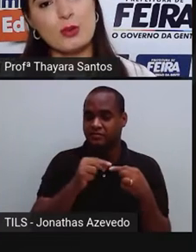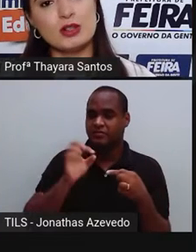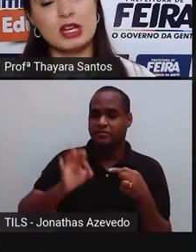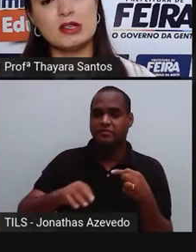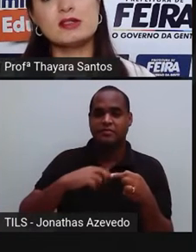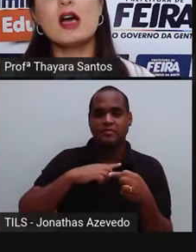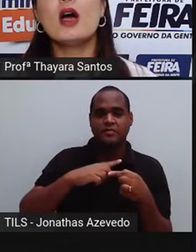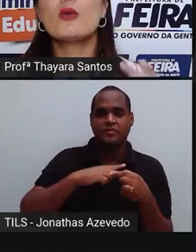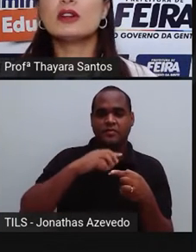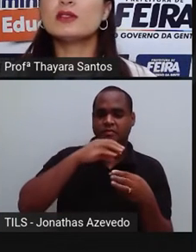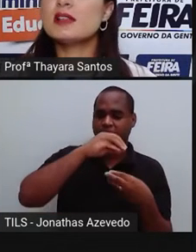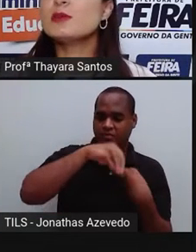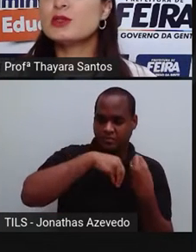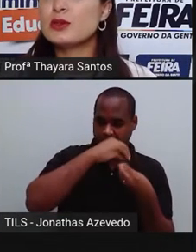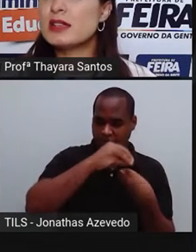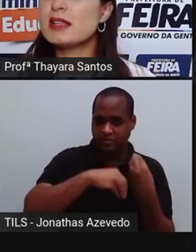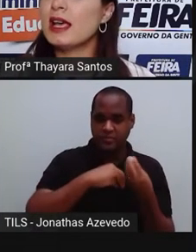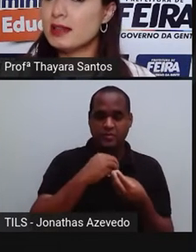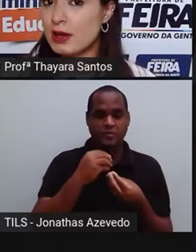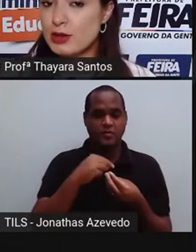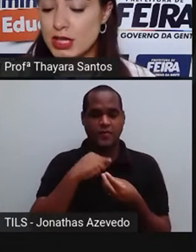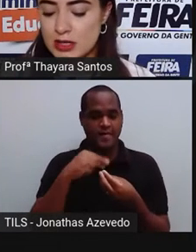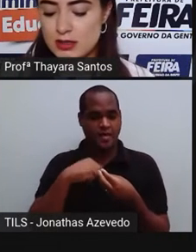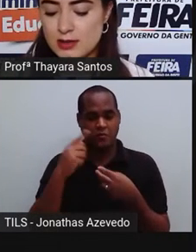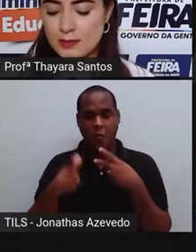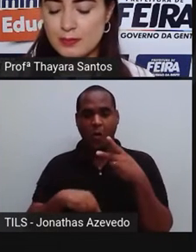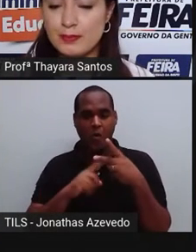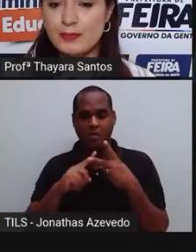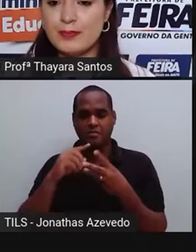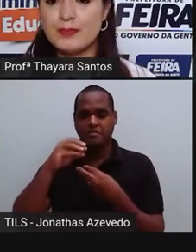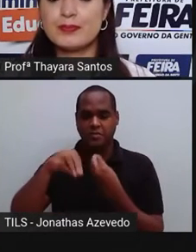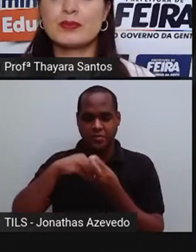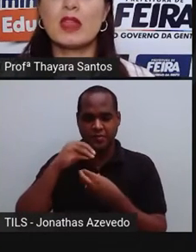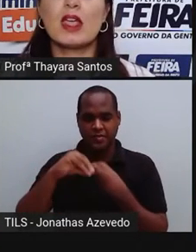misturas homogêneas quanto nas misturas heterogêneas.